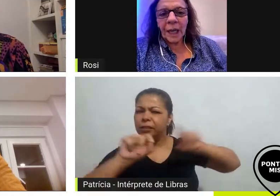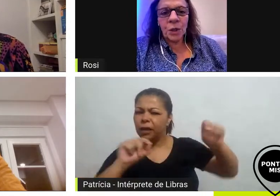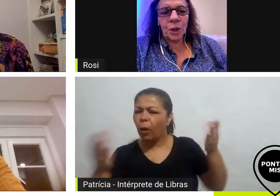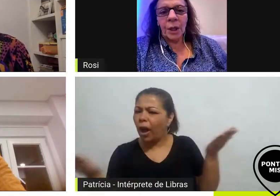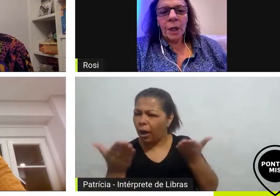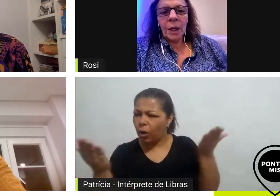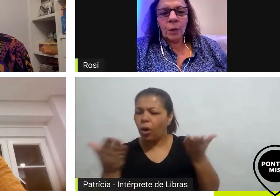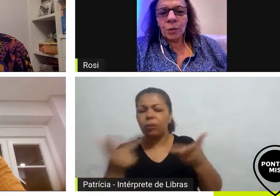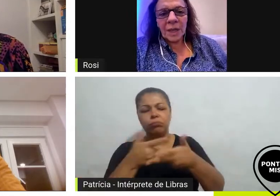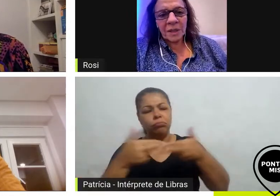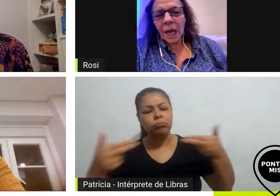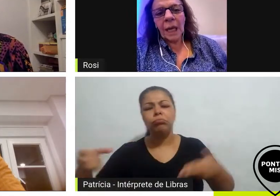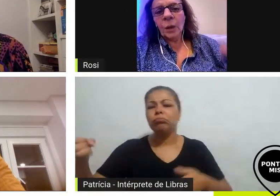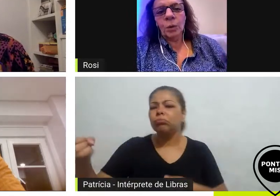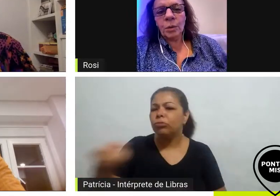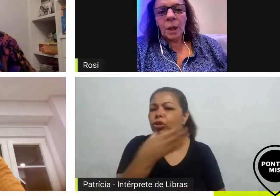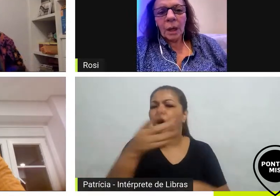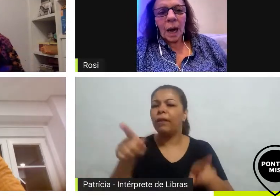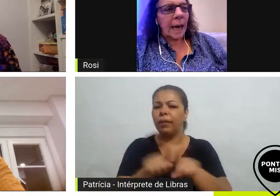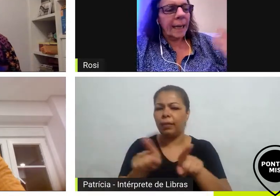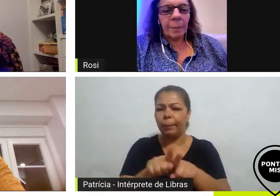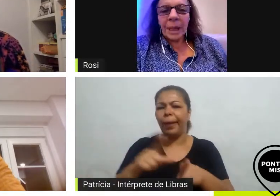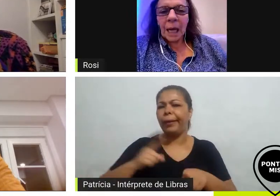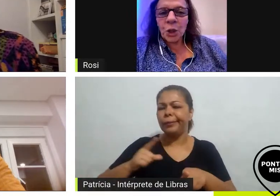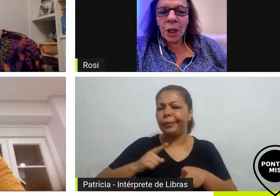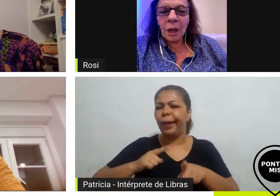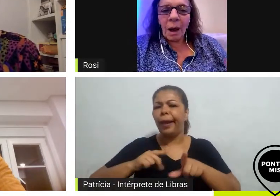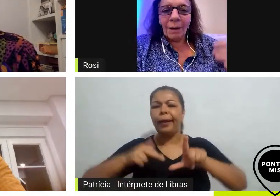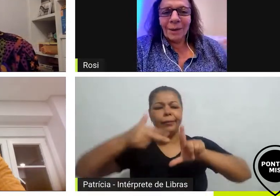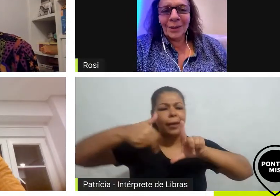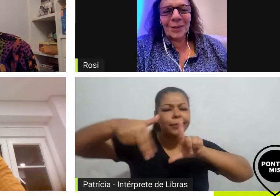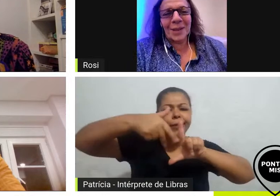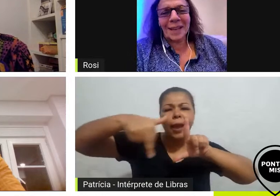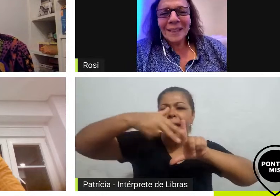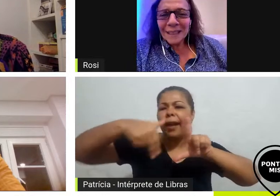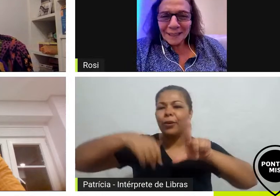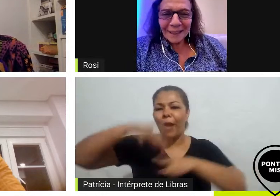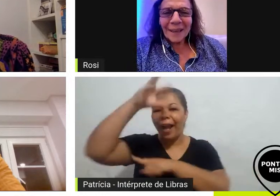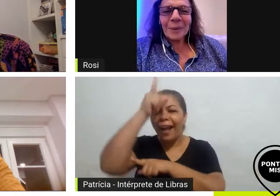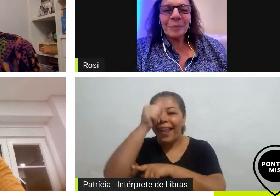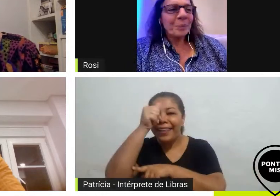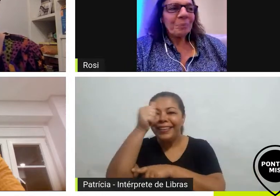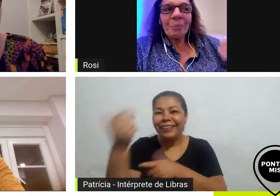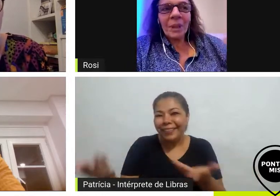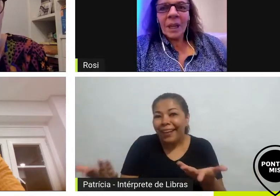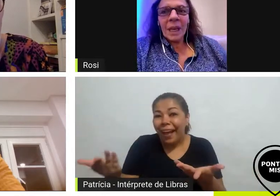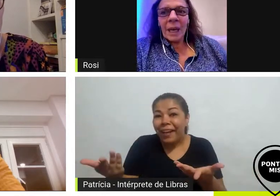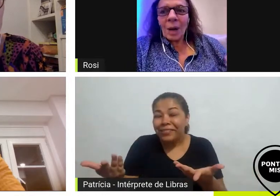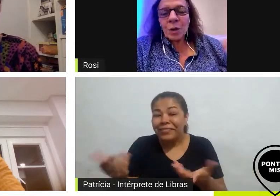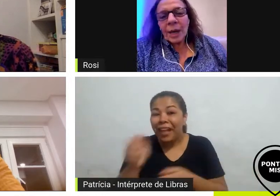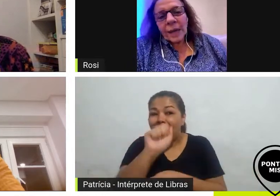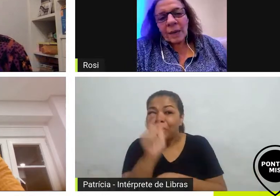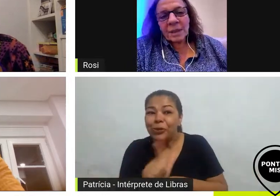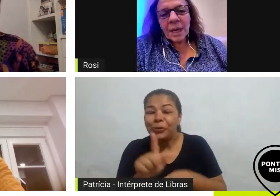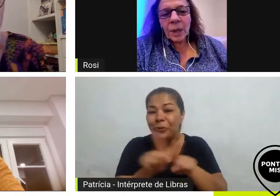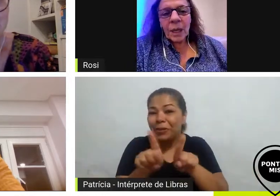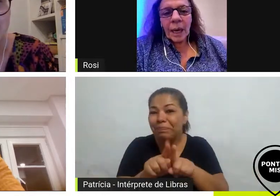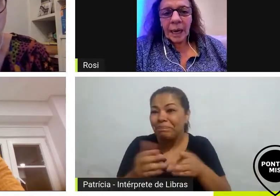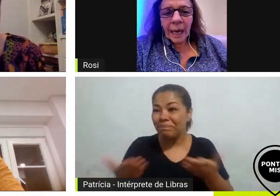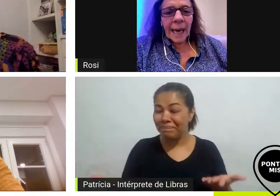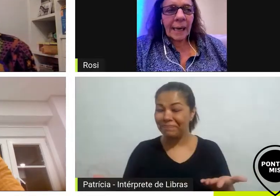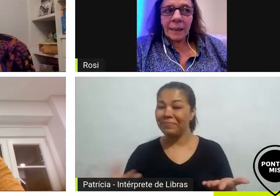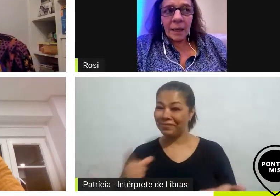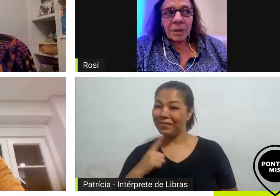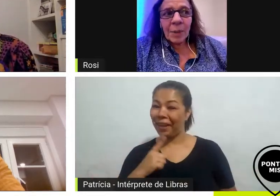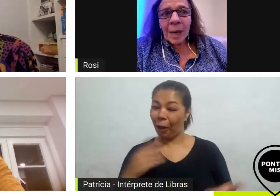diferente os desenhos a galinha pintadinha entendeu eu acho que a televisão